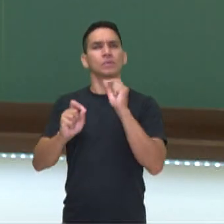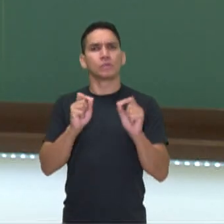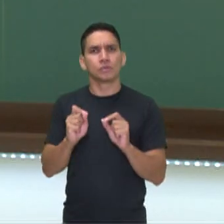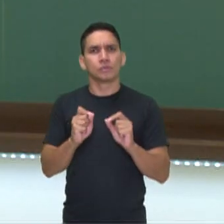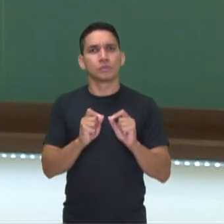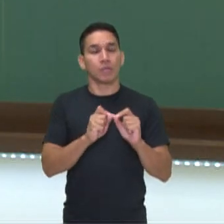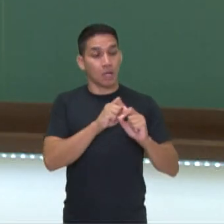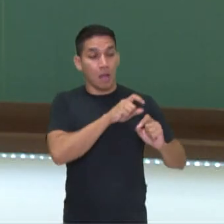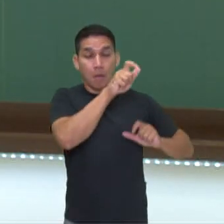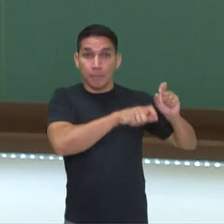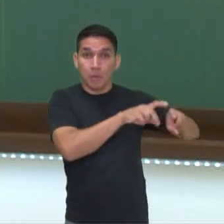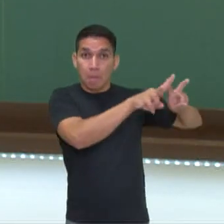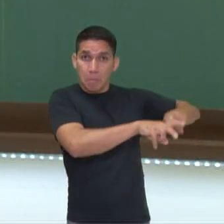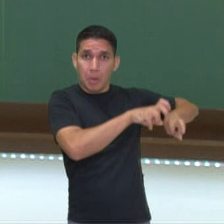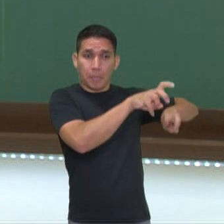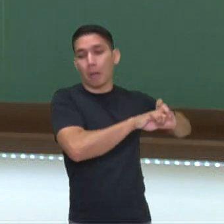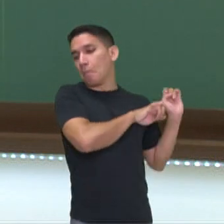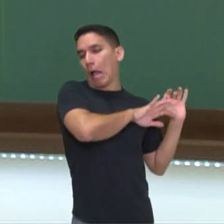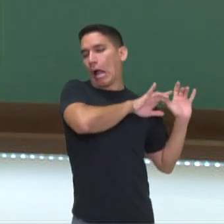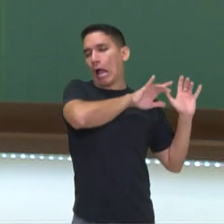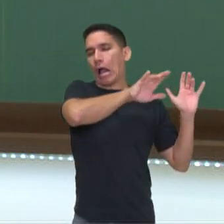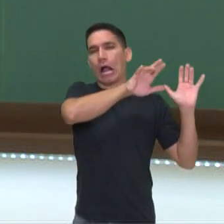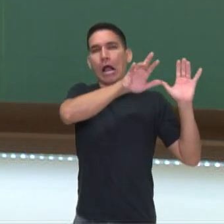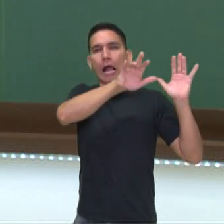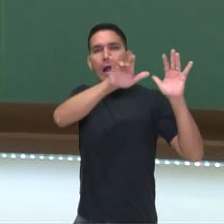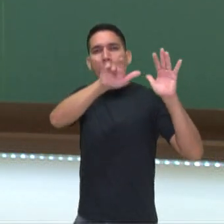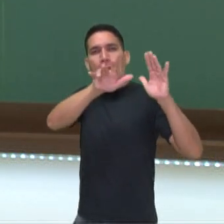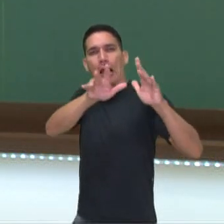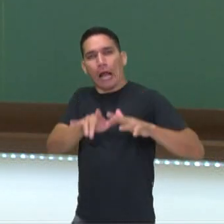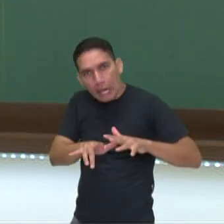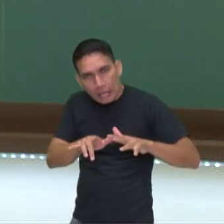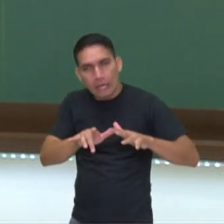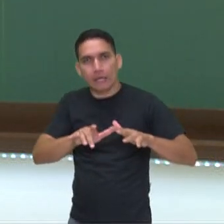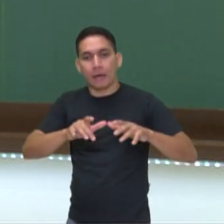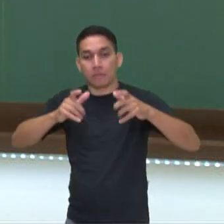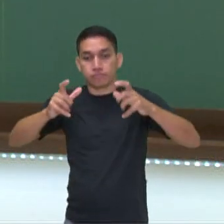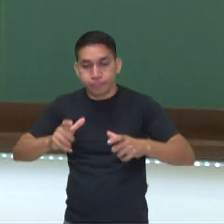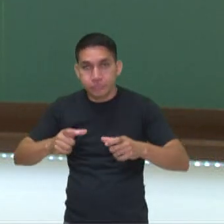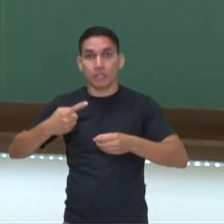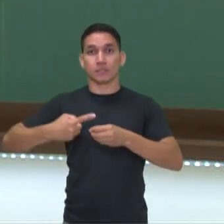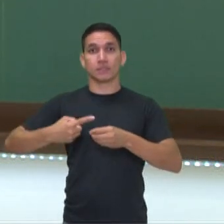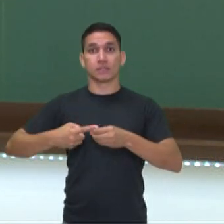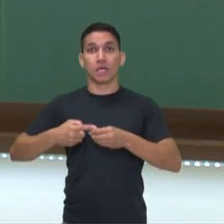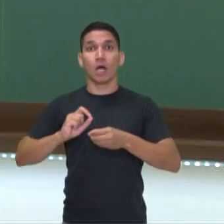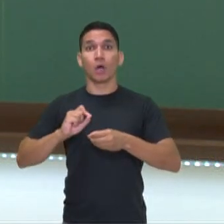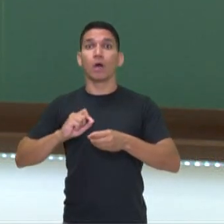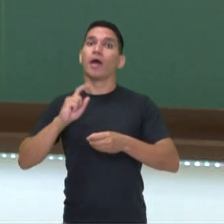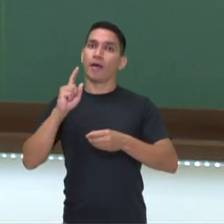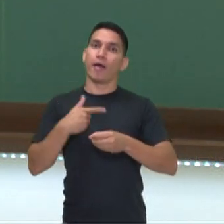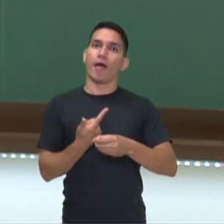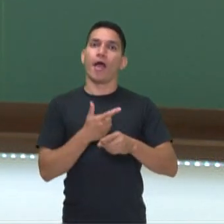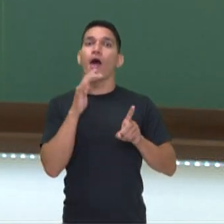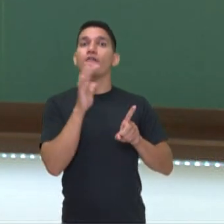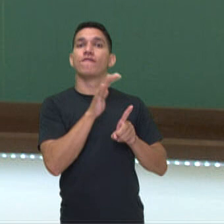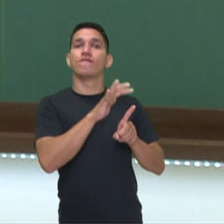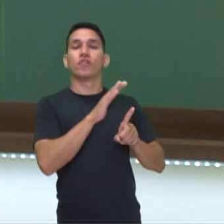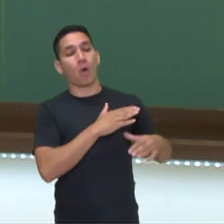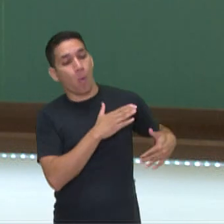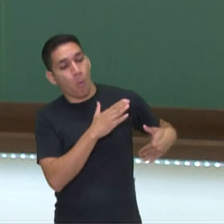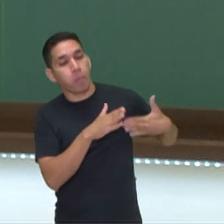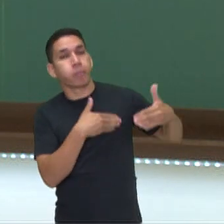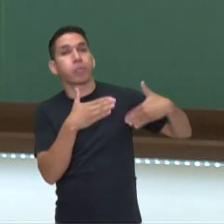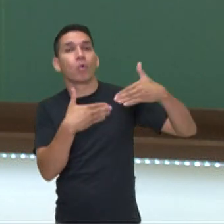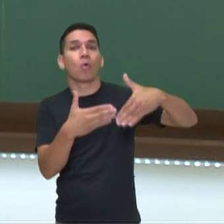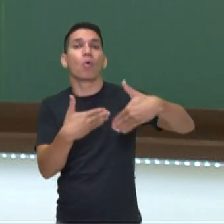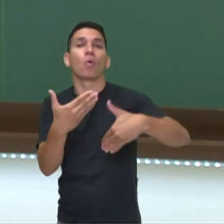o êxodo rural, a saída em massa das pessoas do campo para a cidade também influenciou diretamente no processo